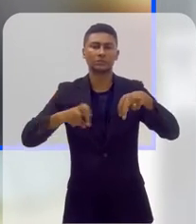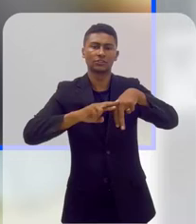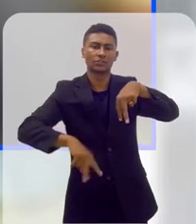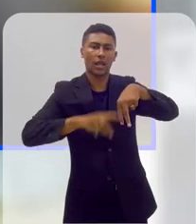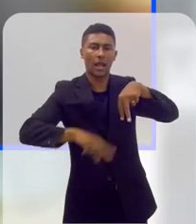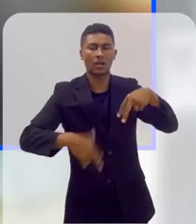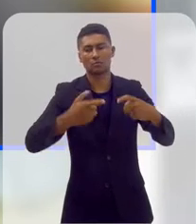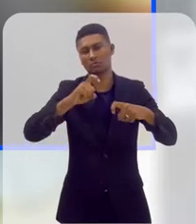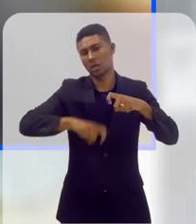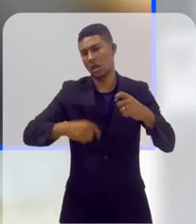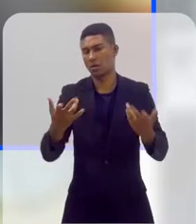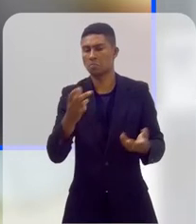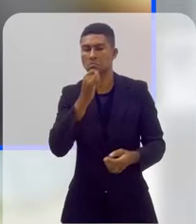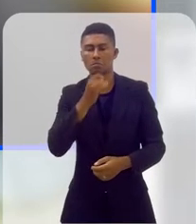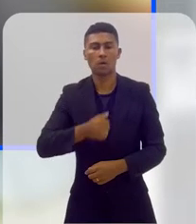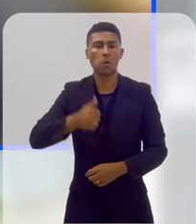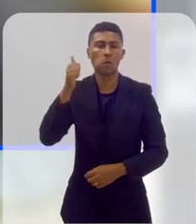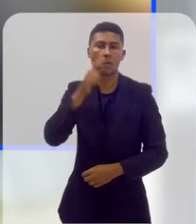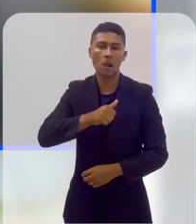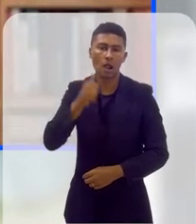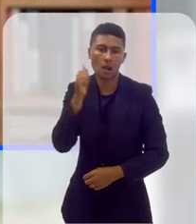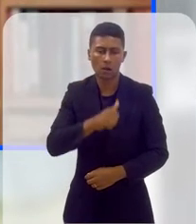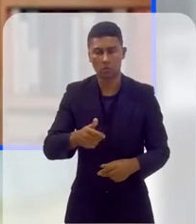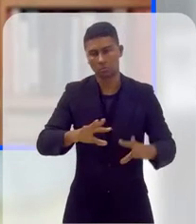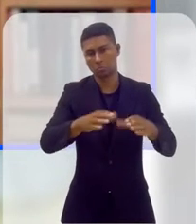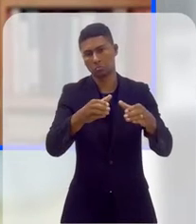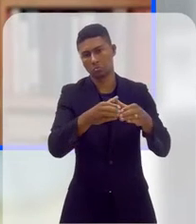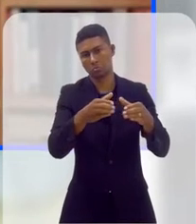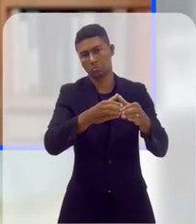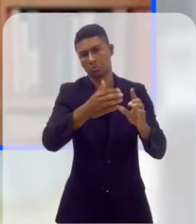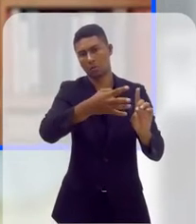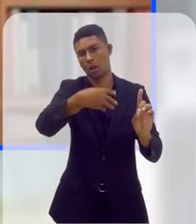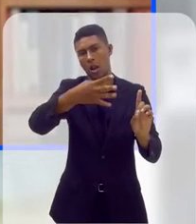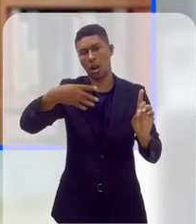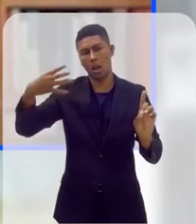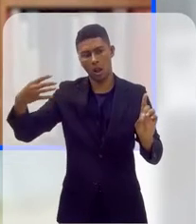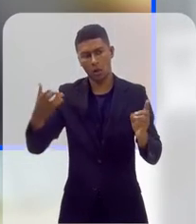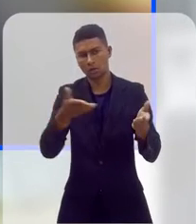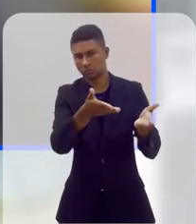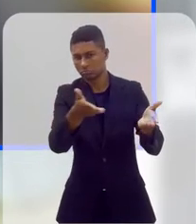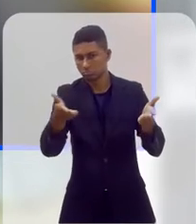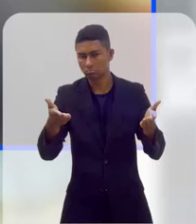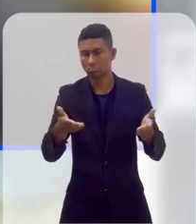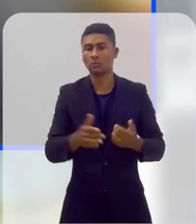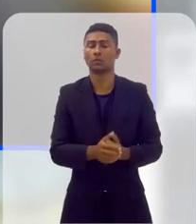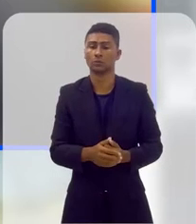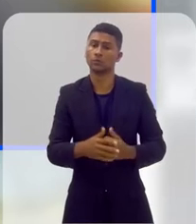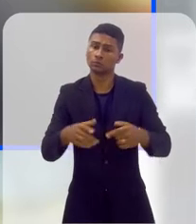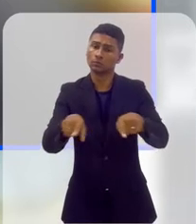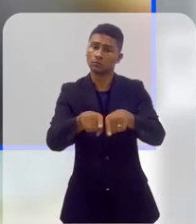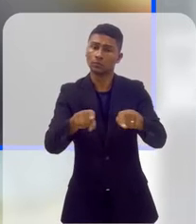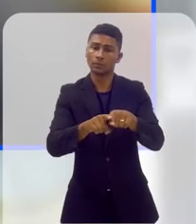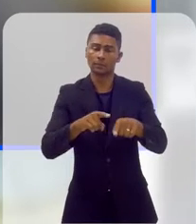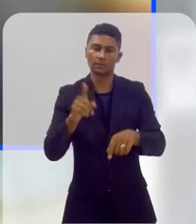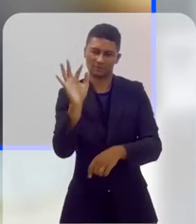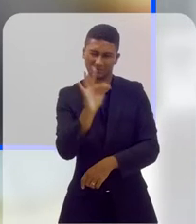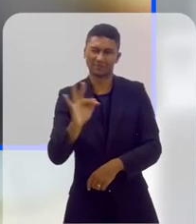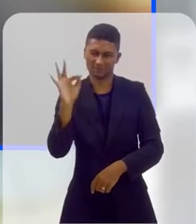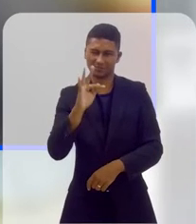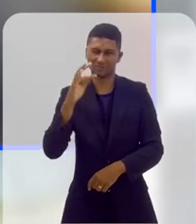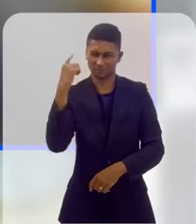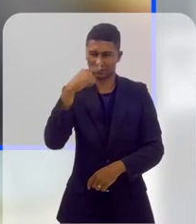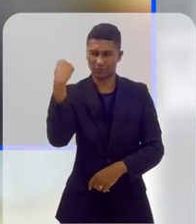questões que envolvam tanto mulheres, mas tanto a população LGBTQIA+, que levasse também para o currículo da